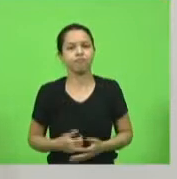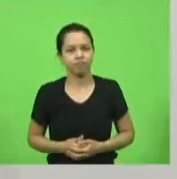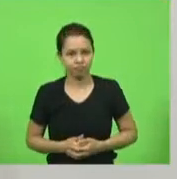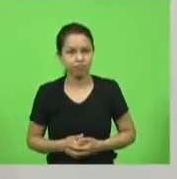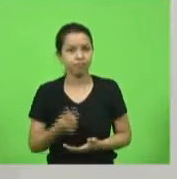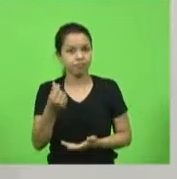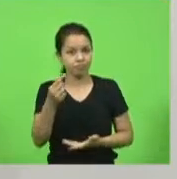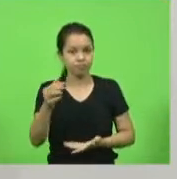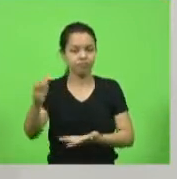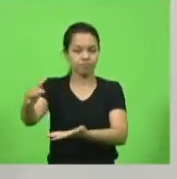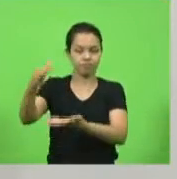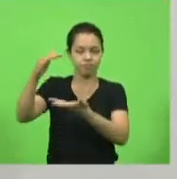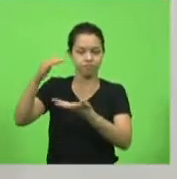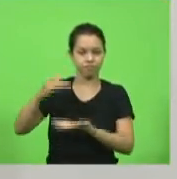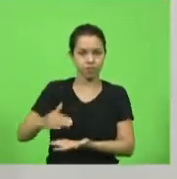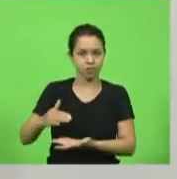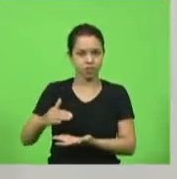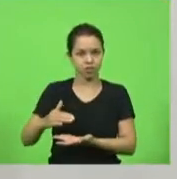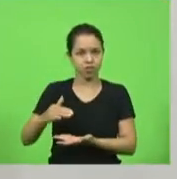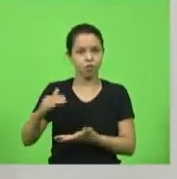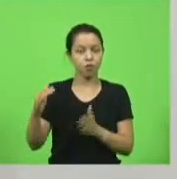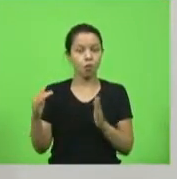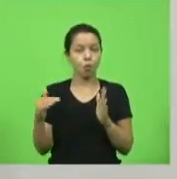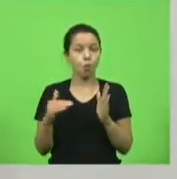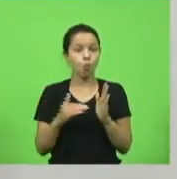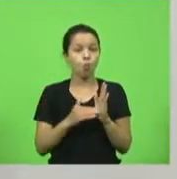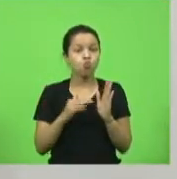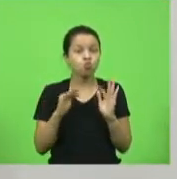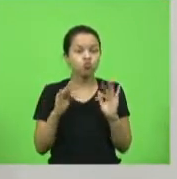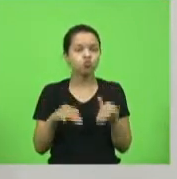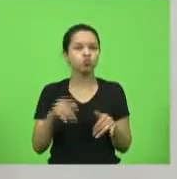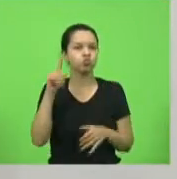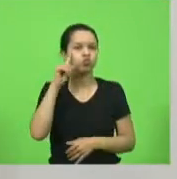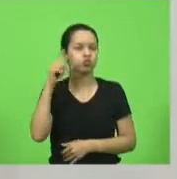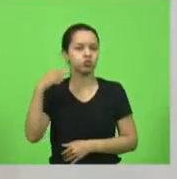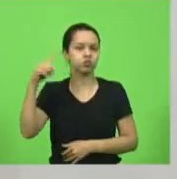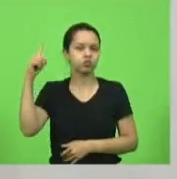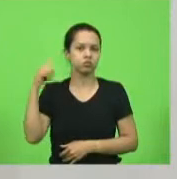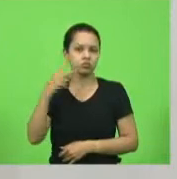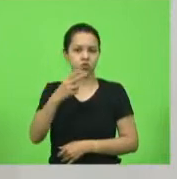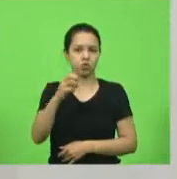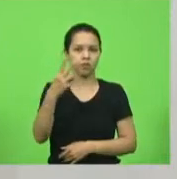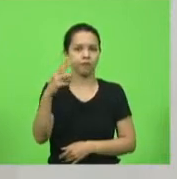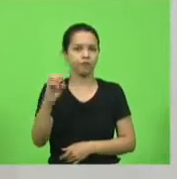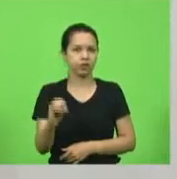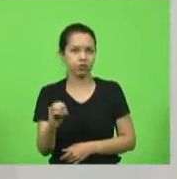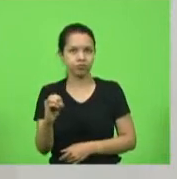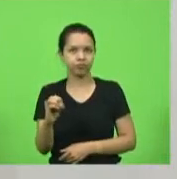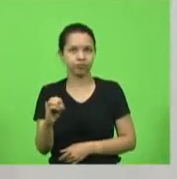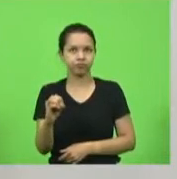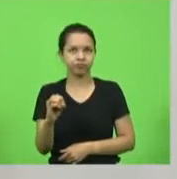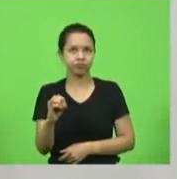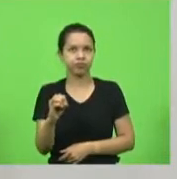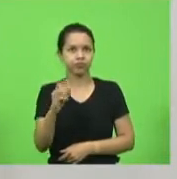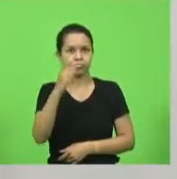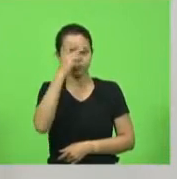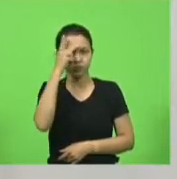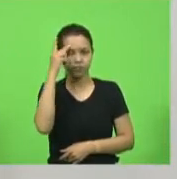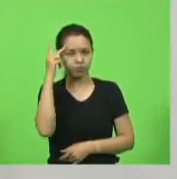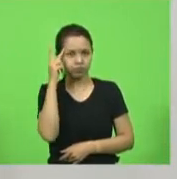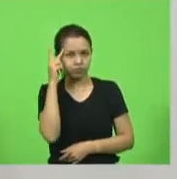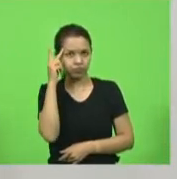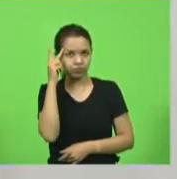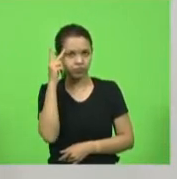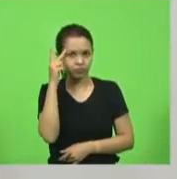dinheiro foi no último dia útil do ano passado de 2020 no qual as pessoas não foram